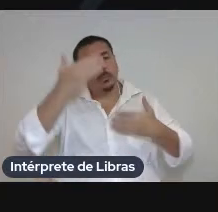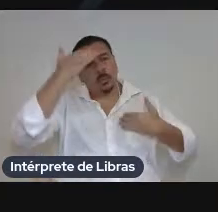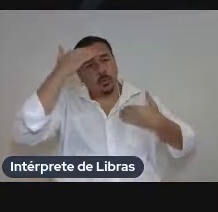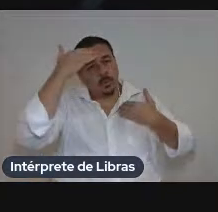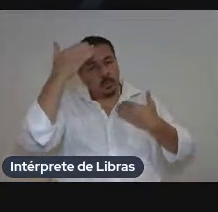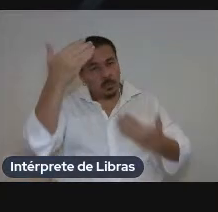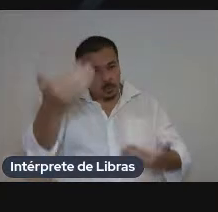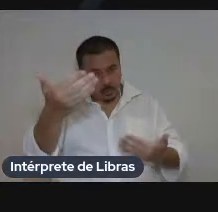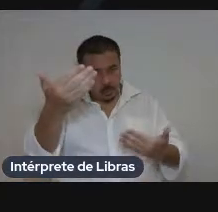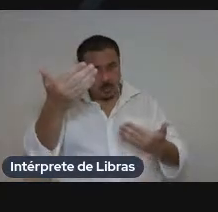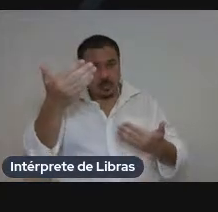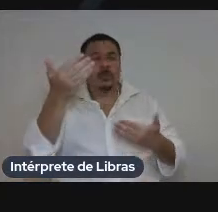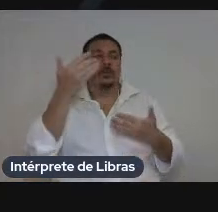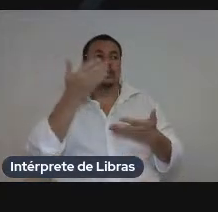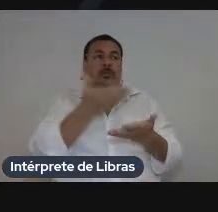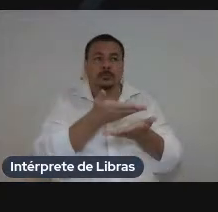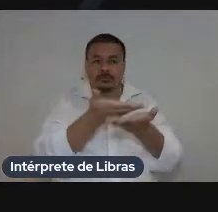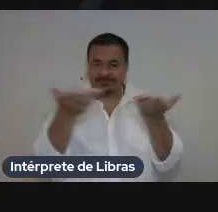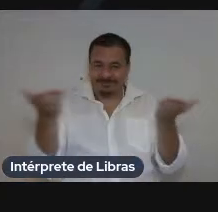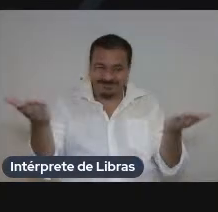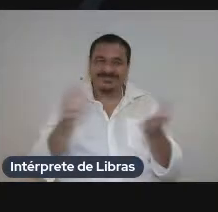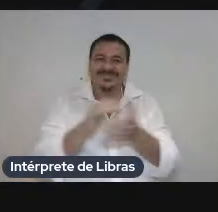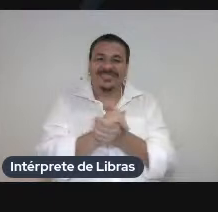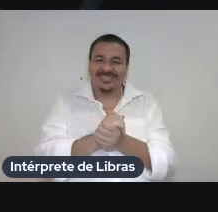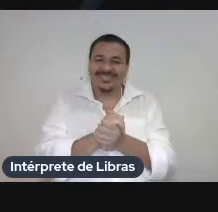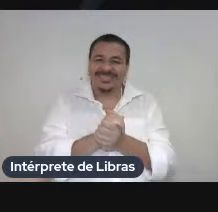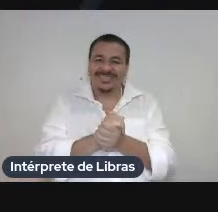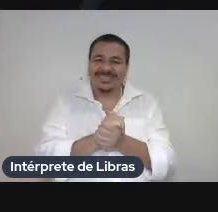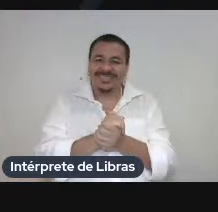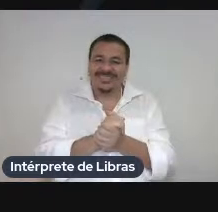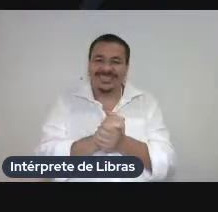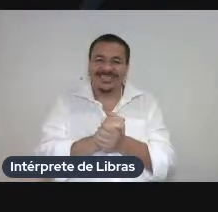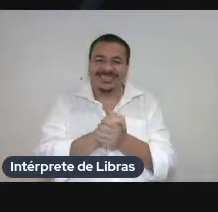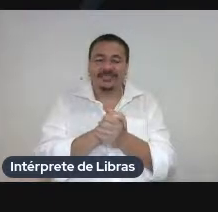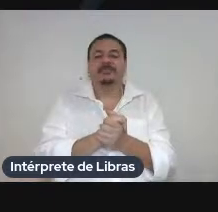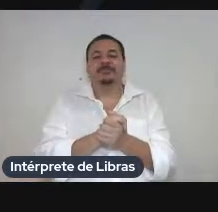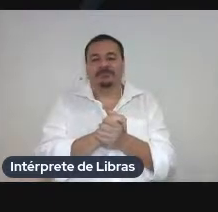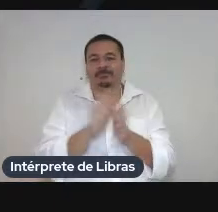a todo mundo até mais